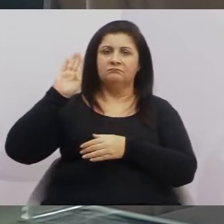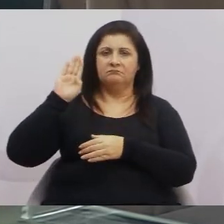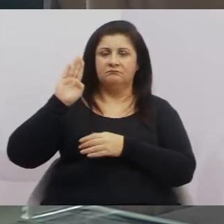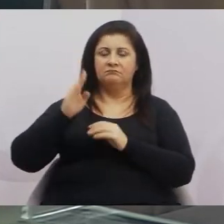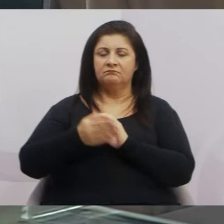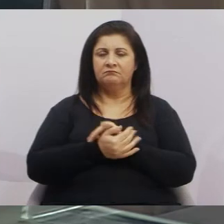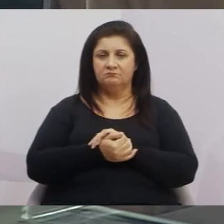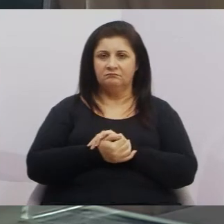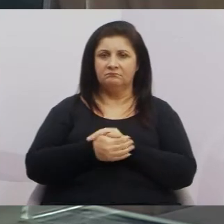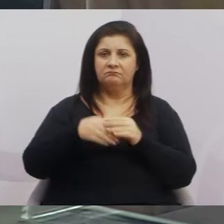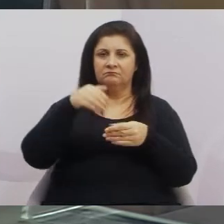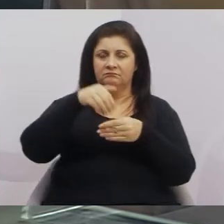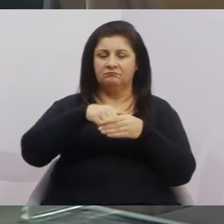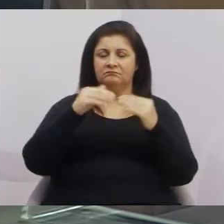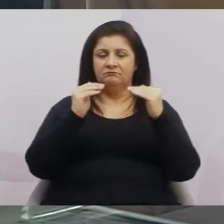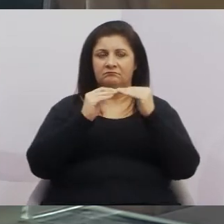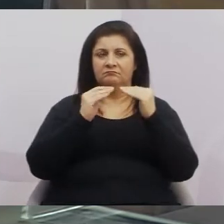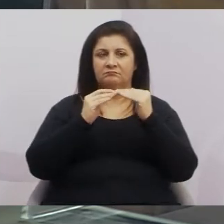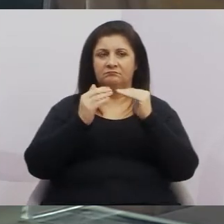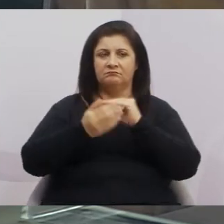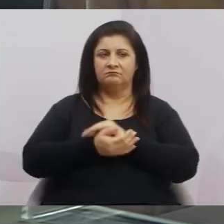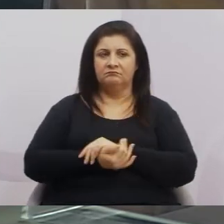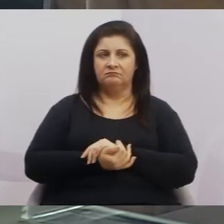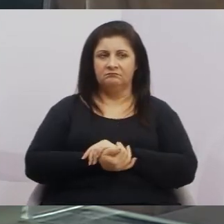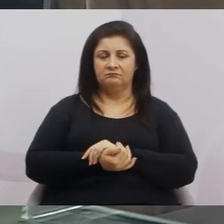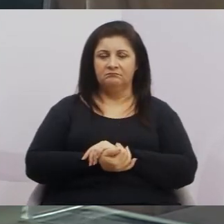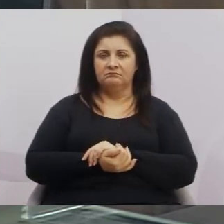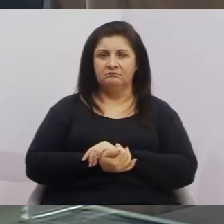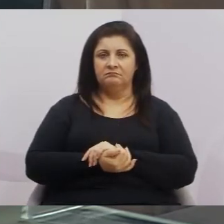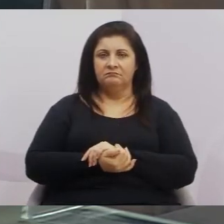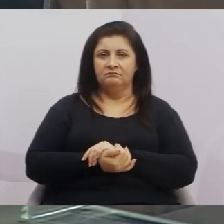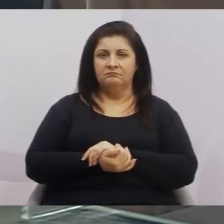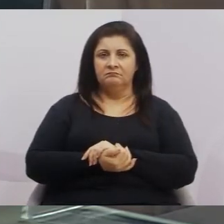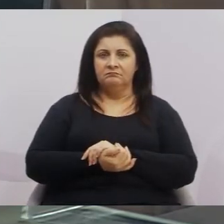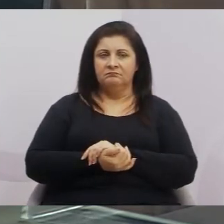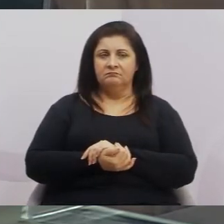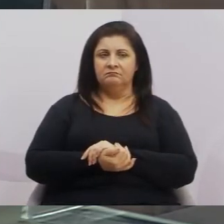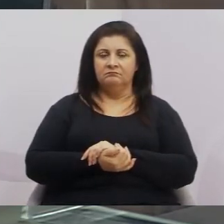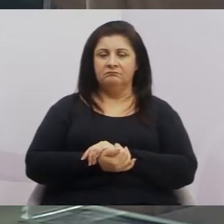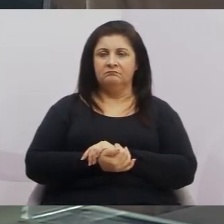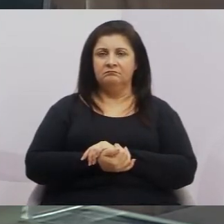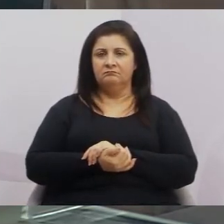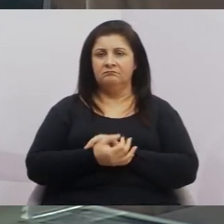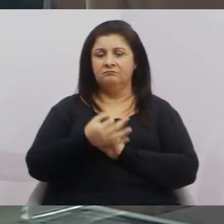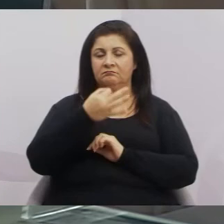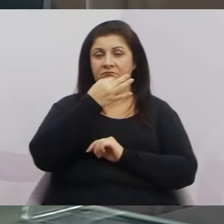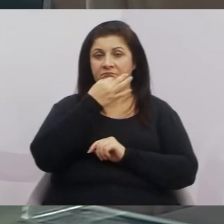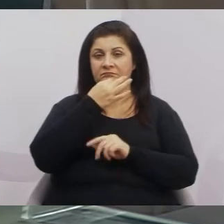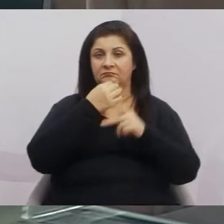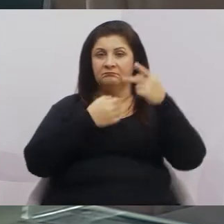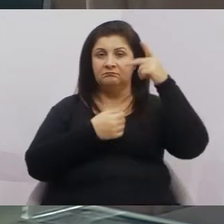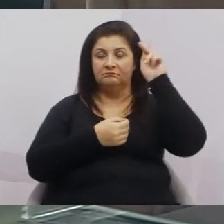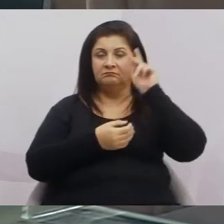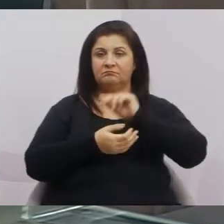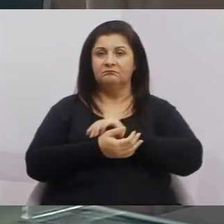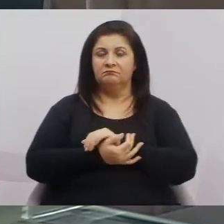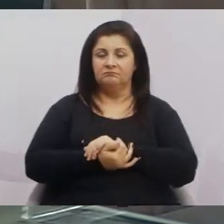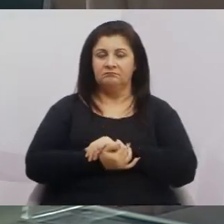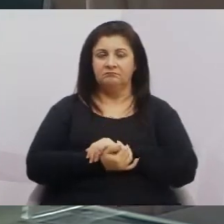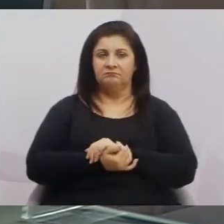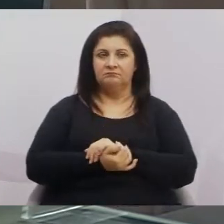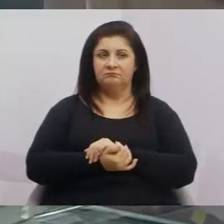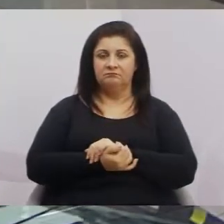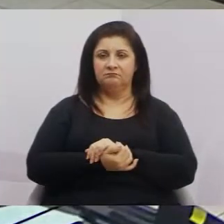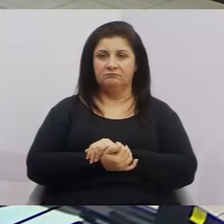vote favorável às nove horas da manhã. Está aqui o meu contestamento e vou votar às nove horas da manhã.